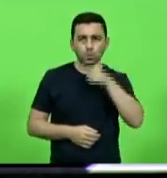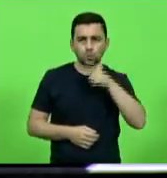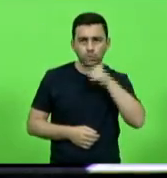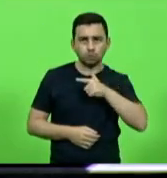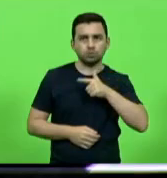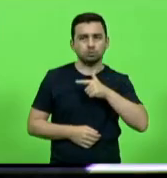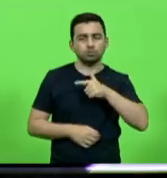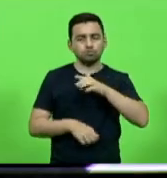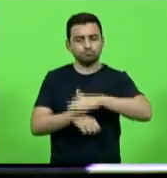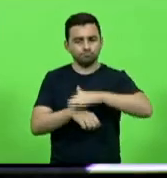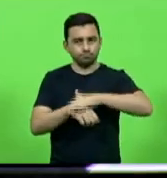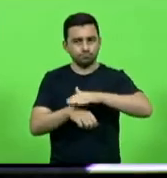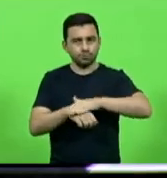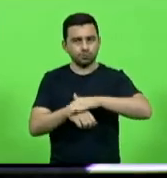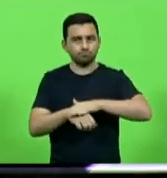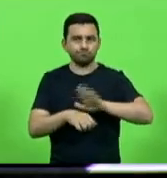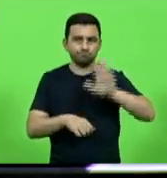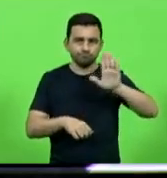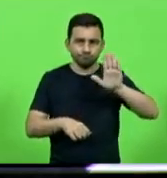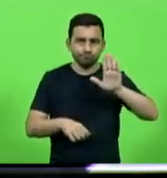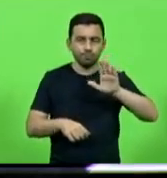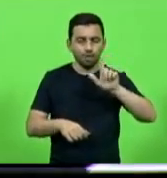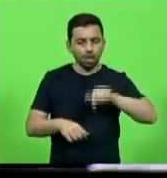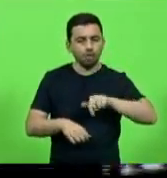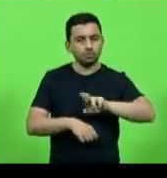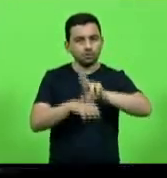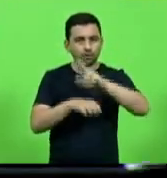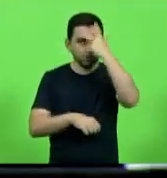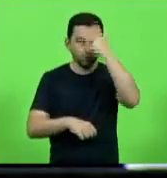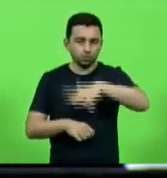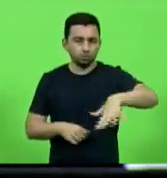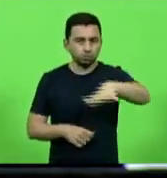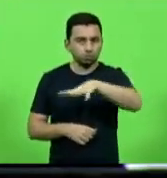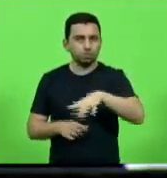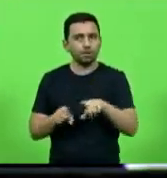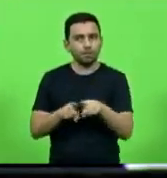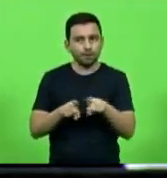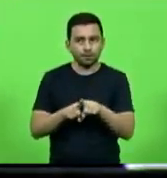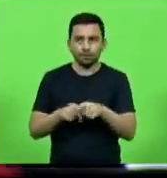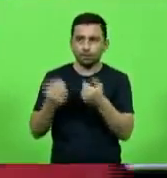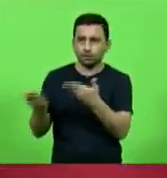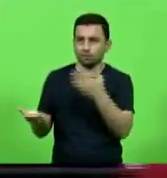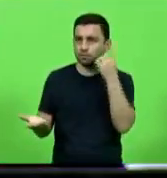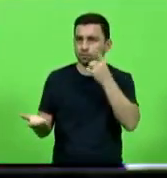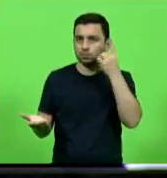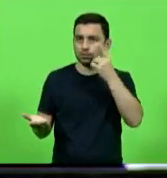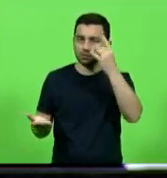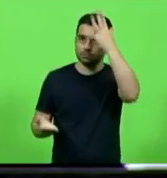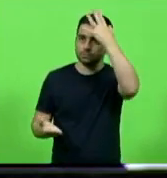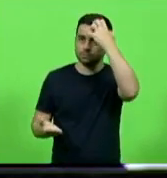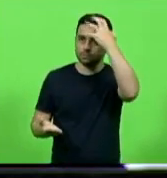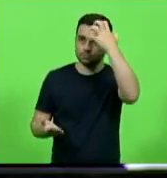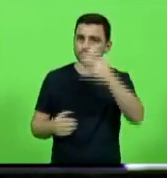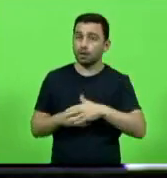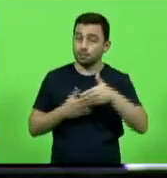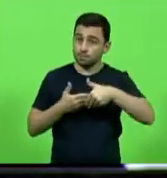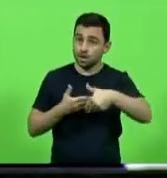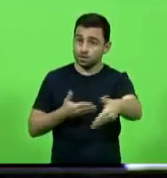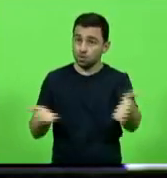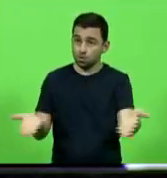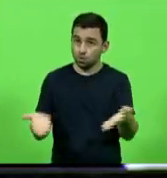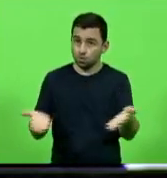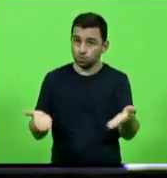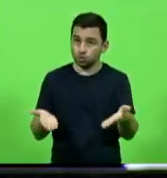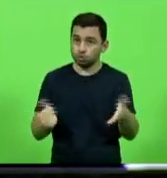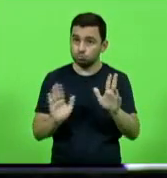nosso mandato aqui, que é representar as pessoas. Faço também menção ao deputado Ismael dos Santos, que, a partir de hoje, assume